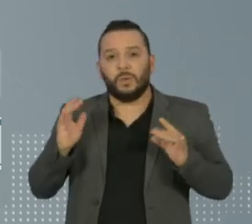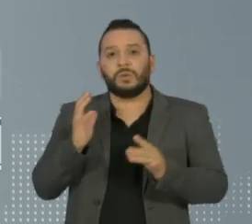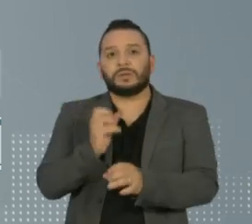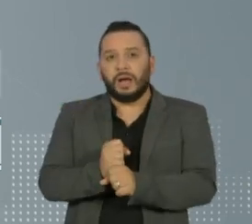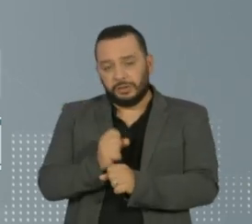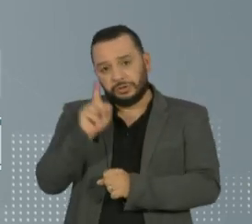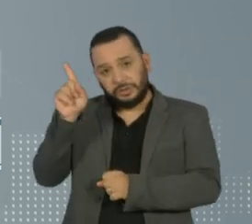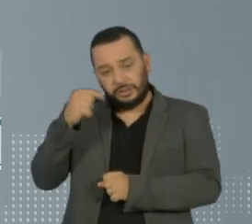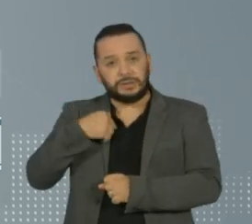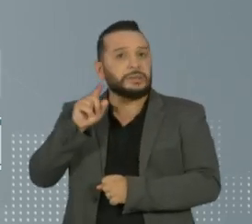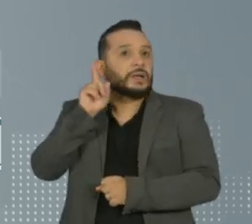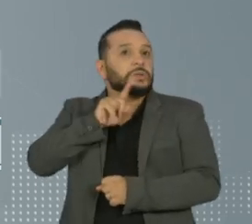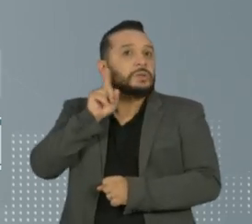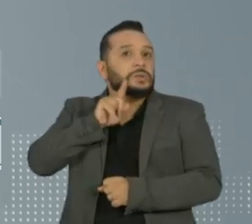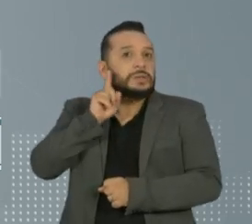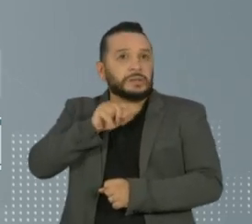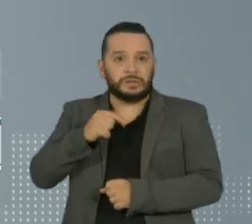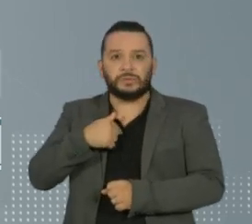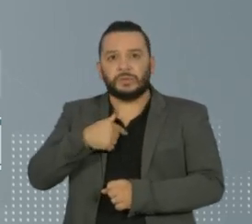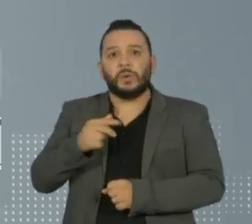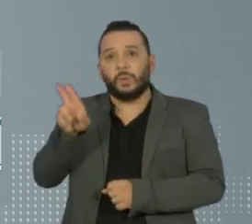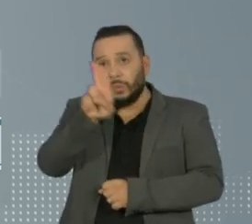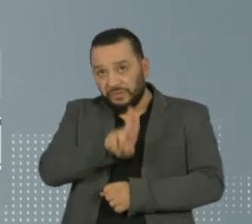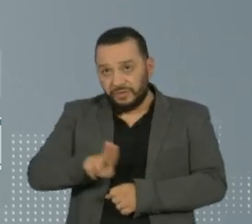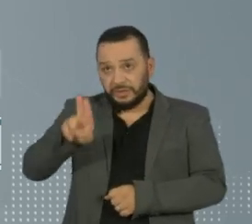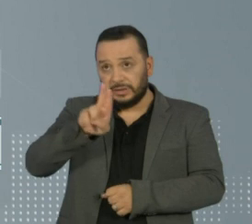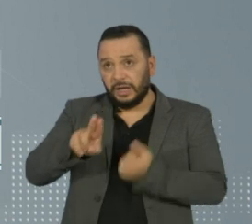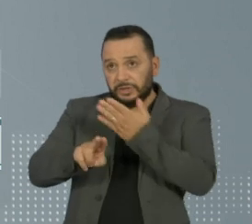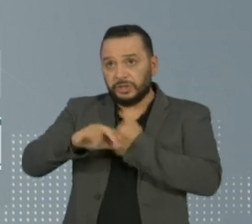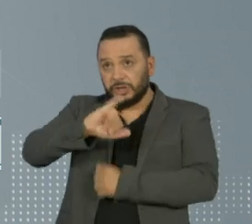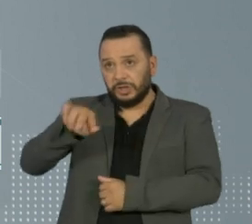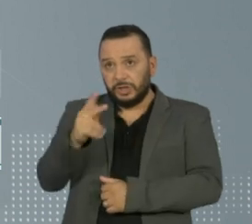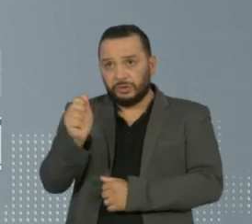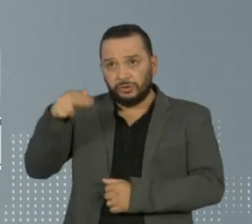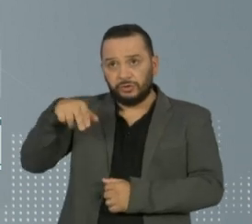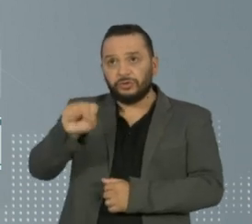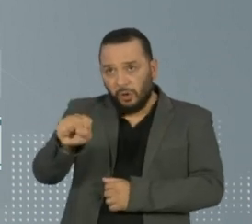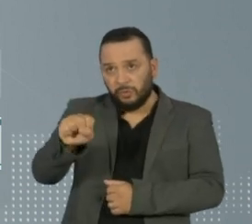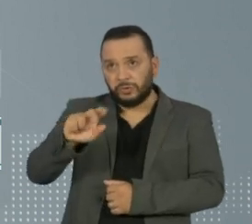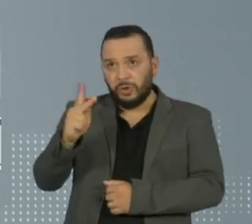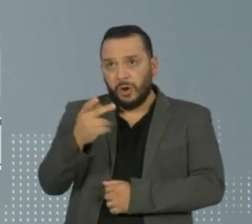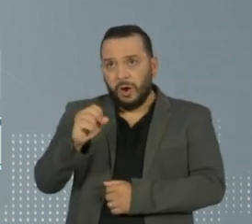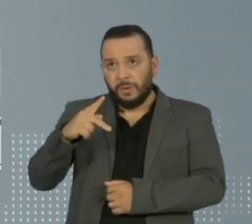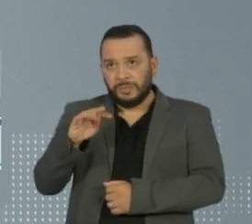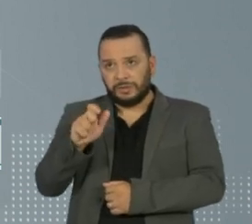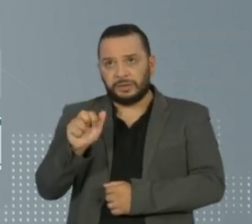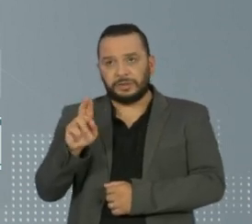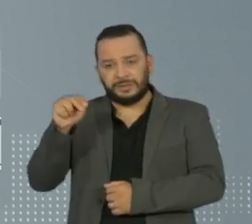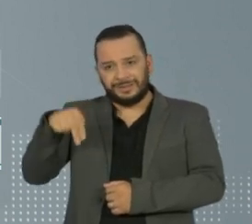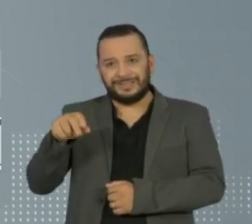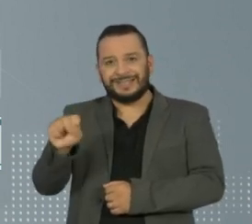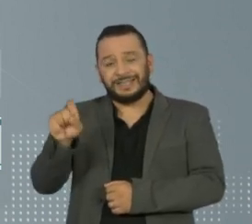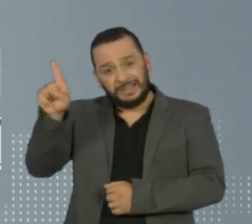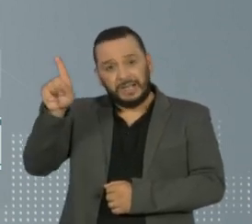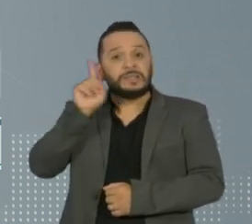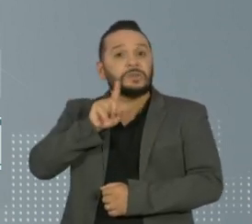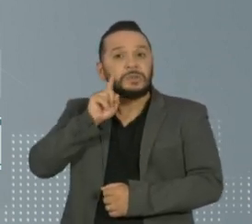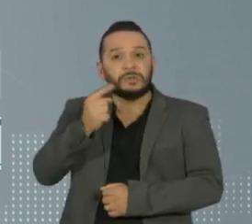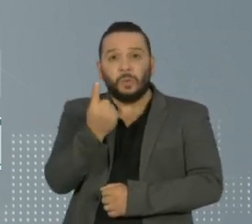da Universidade Americana Johns Hopkins, que tem dados mais atualizados, os Estados Unidos têm mais de 1